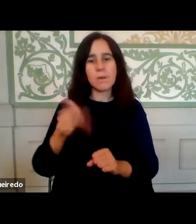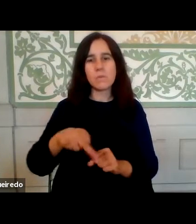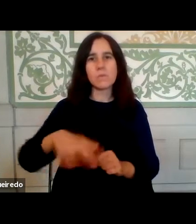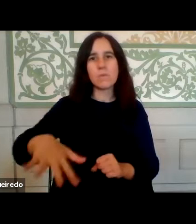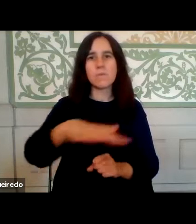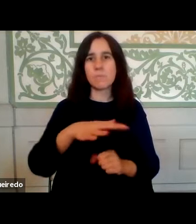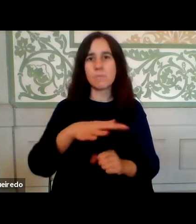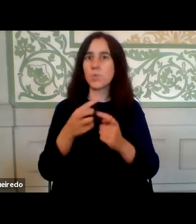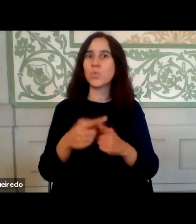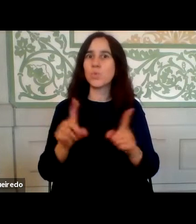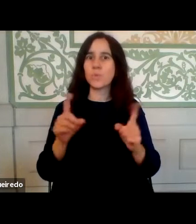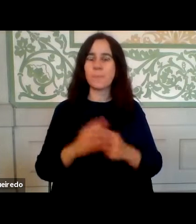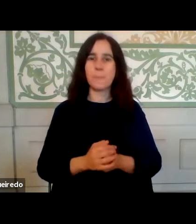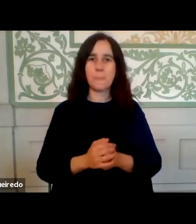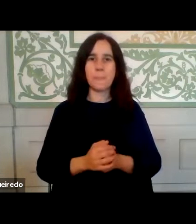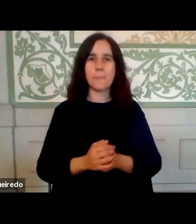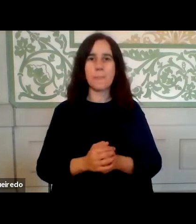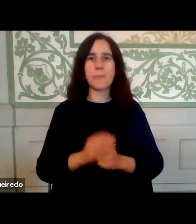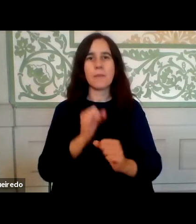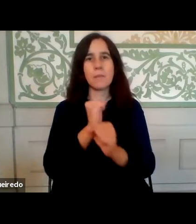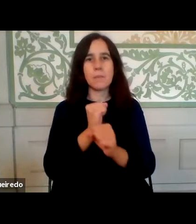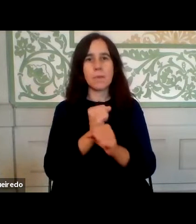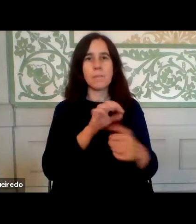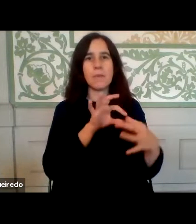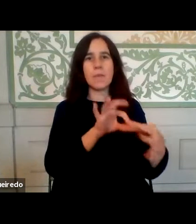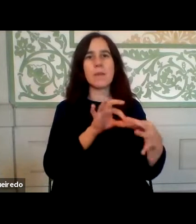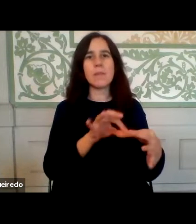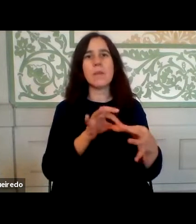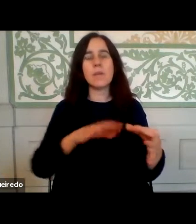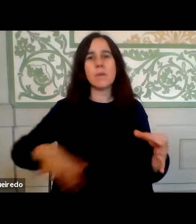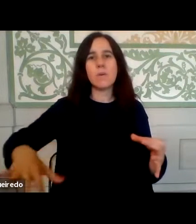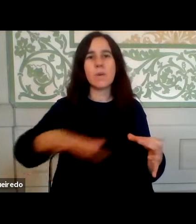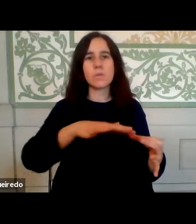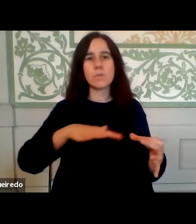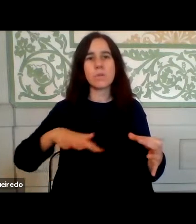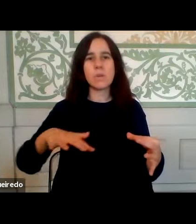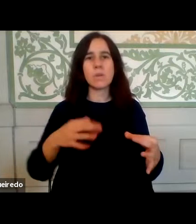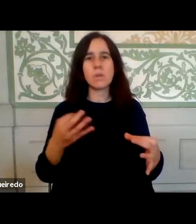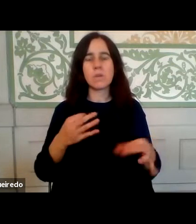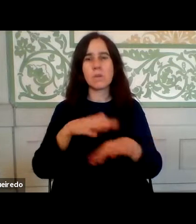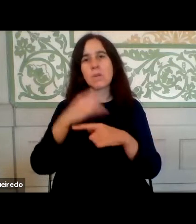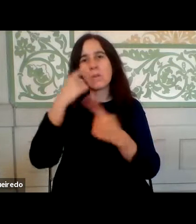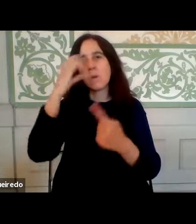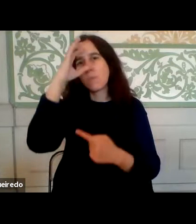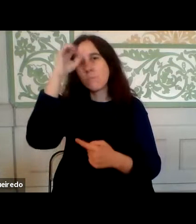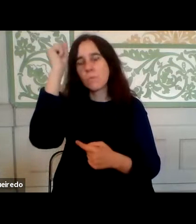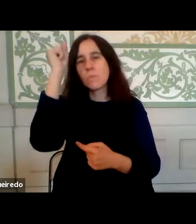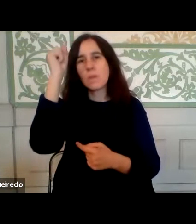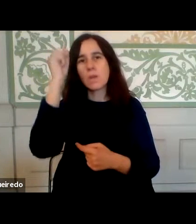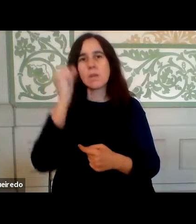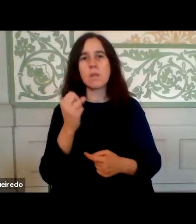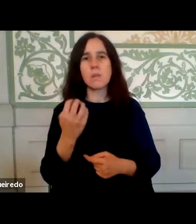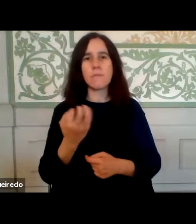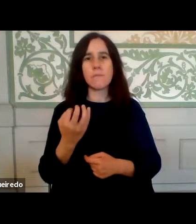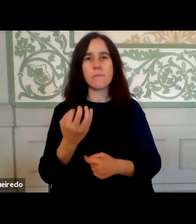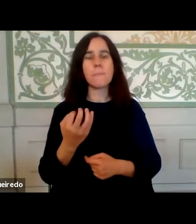diferente. O plano de trabalho colaborativo, e antes de passar a palavra ao meu colega da Administração Pública, apenas sublinhar